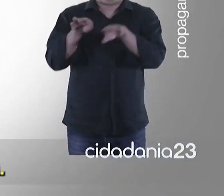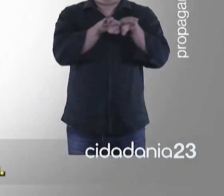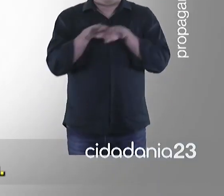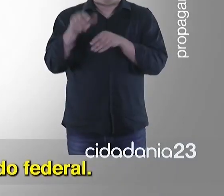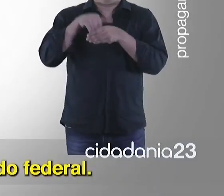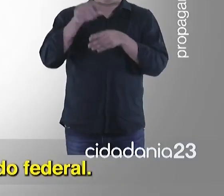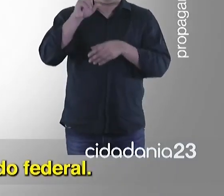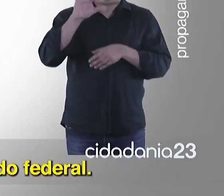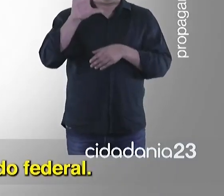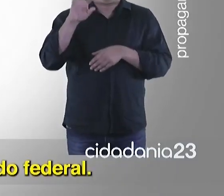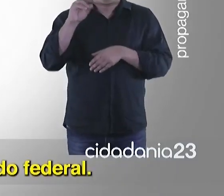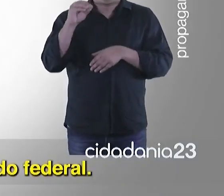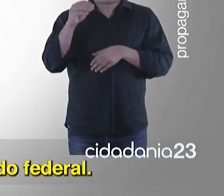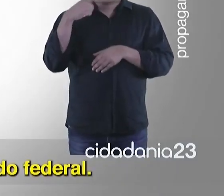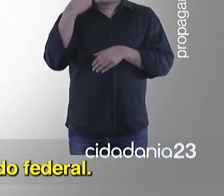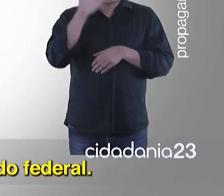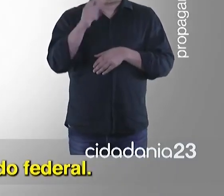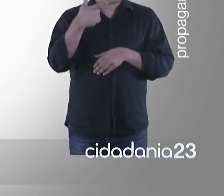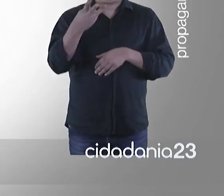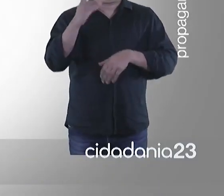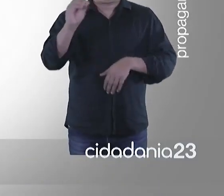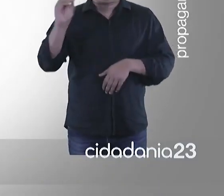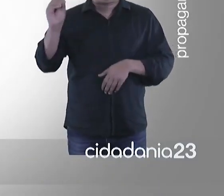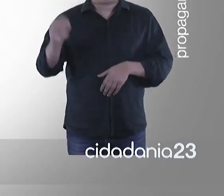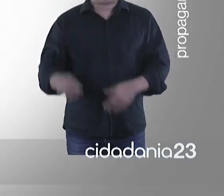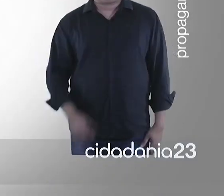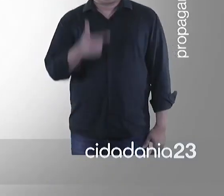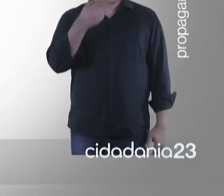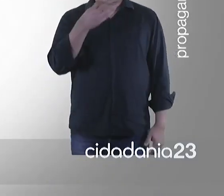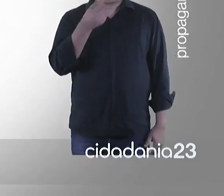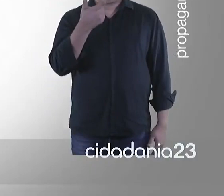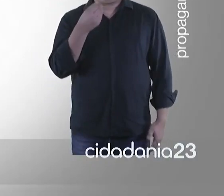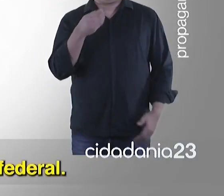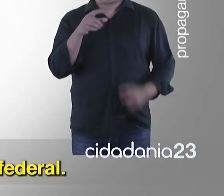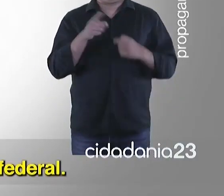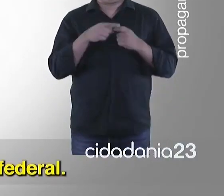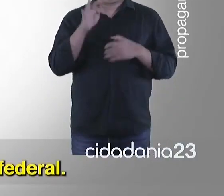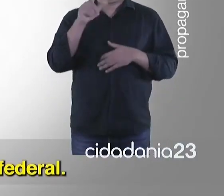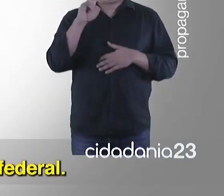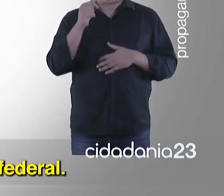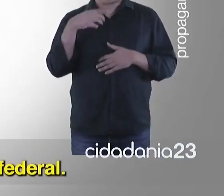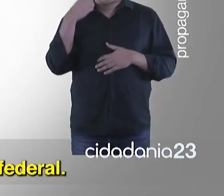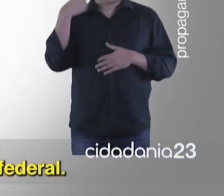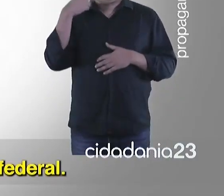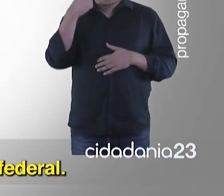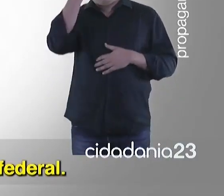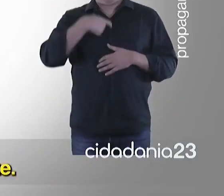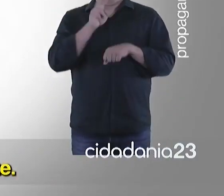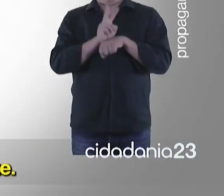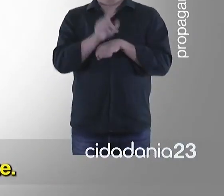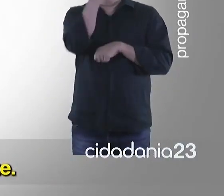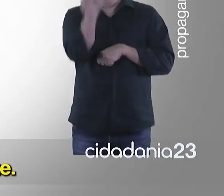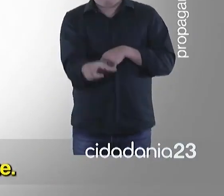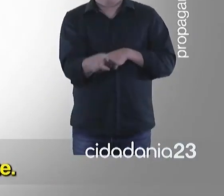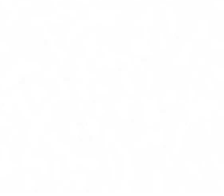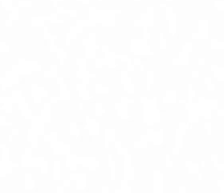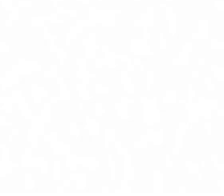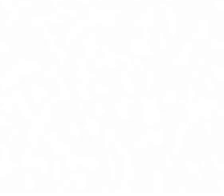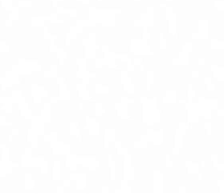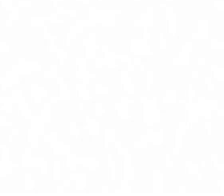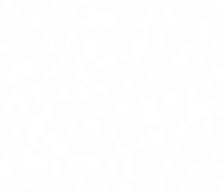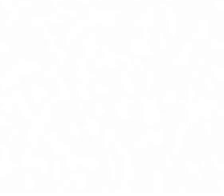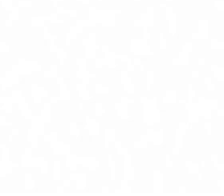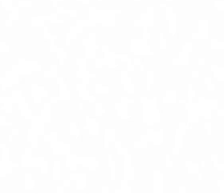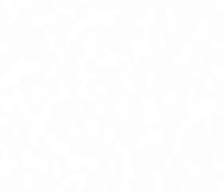Defender a democracia. Vote Ricardo Rangel, deputado federal, 23, 0, 0. 23, 20, doutor Flávio Antunes, deputado federal, gente que cuida de gente.